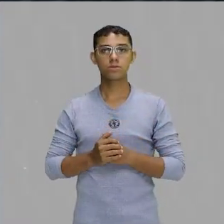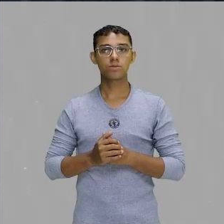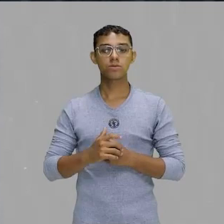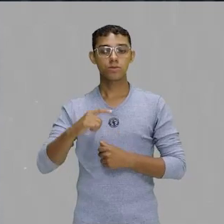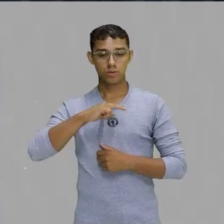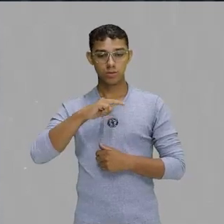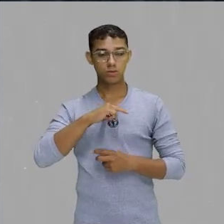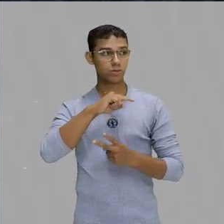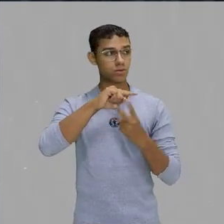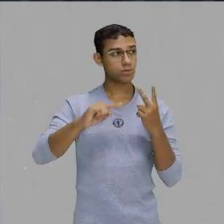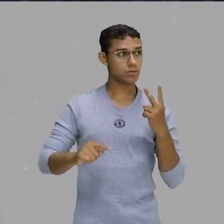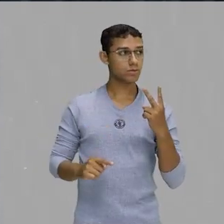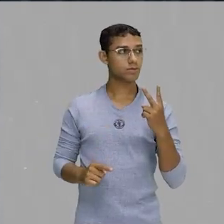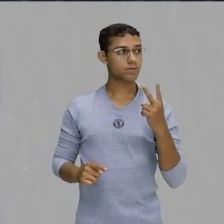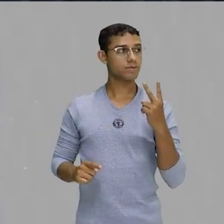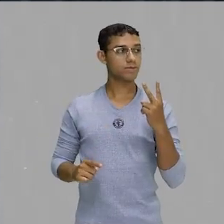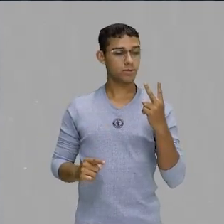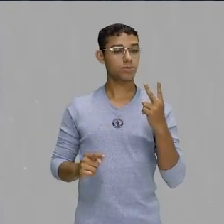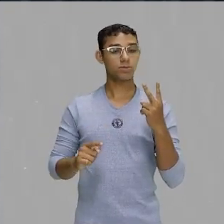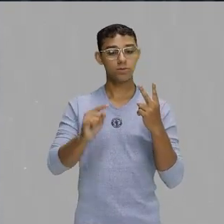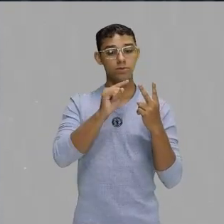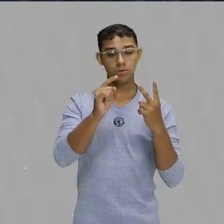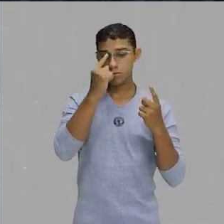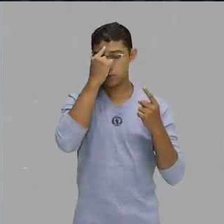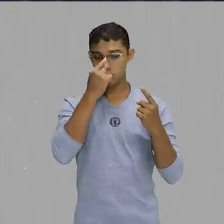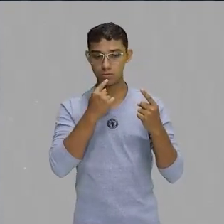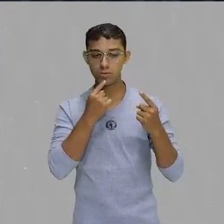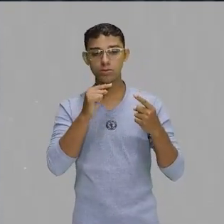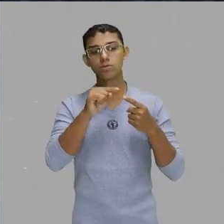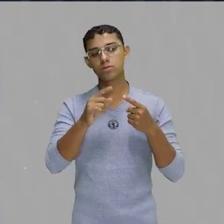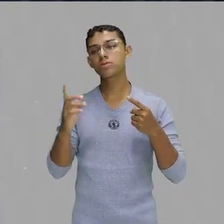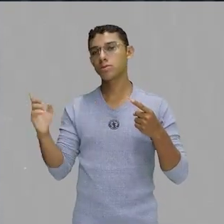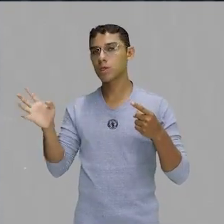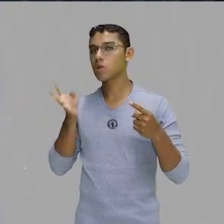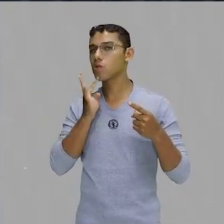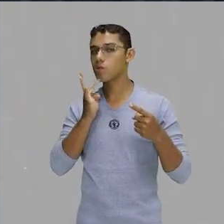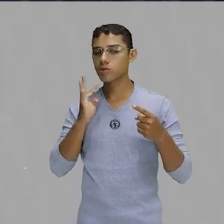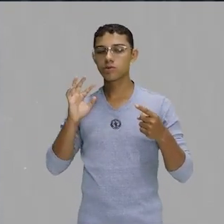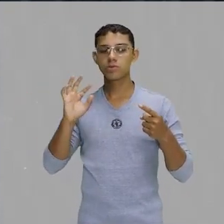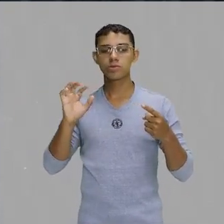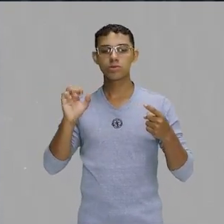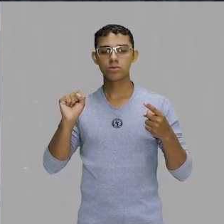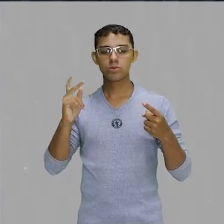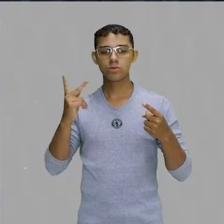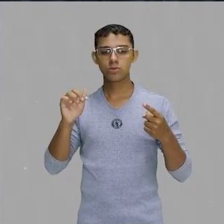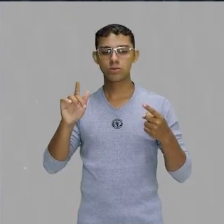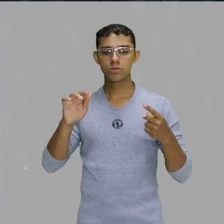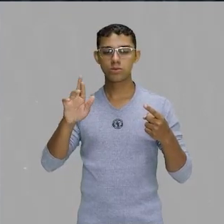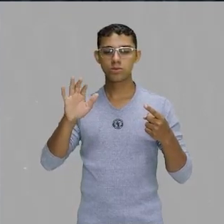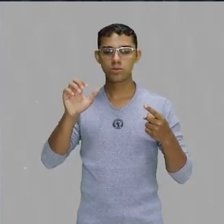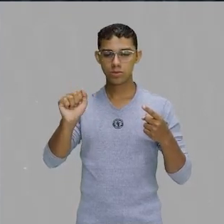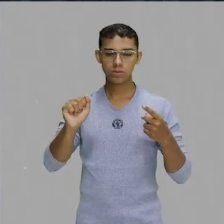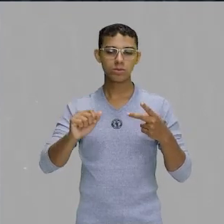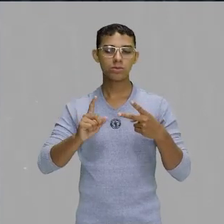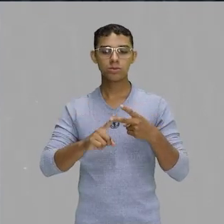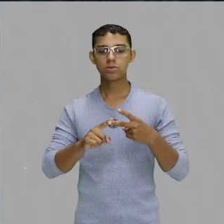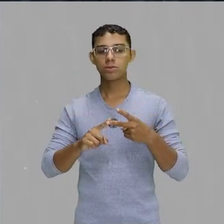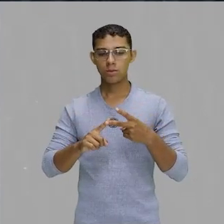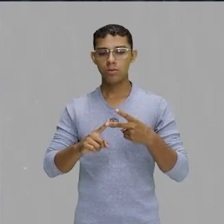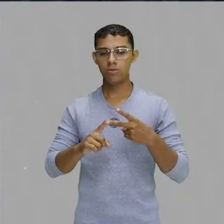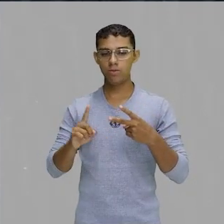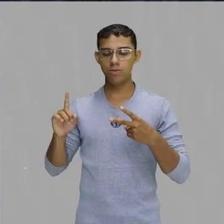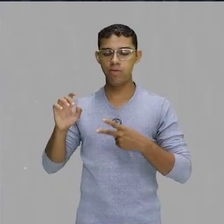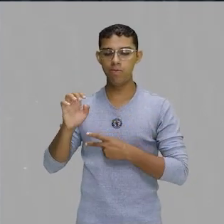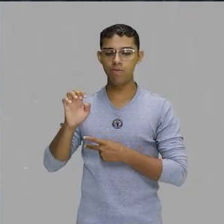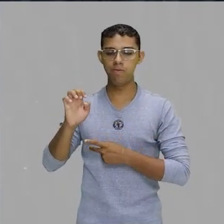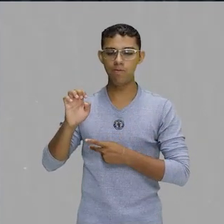duas imagens que eu trouxe para vocês, que é a Shakira, maravilhosa, sou fã de carteirinha, e o Henrique Iglesias, que é o filho